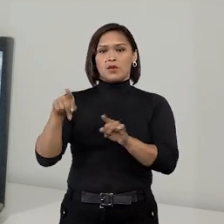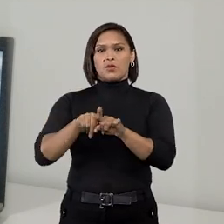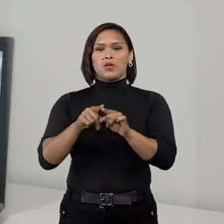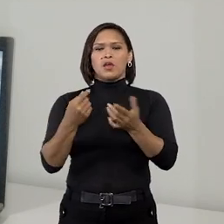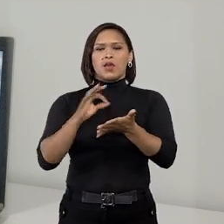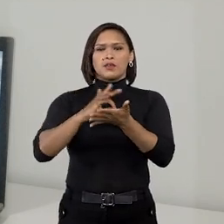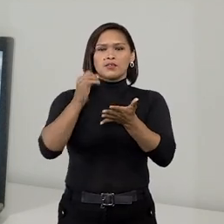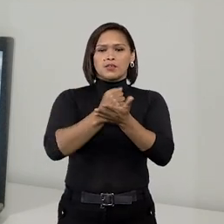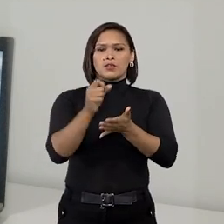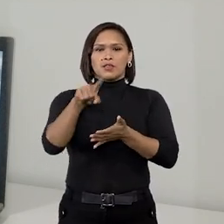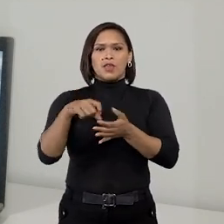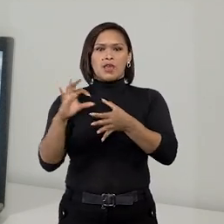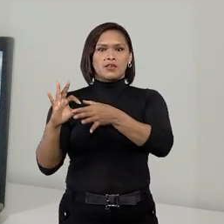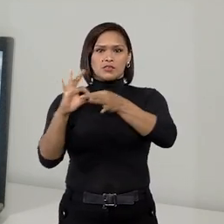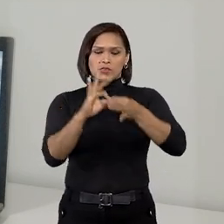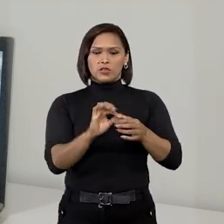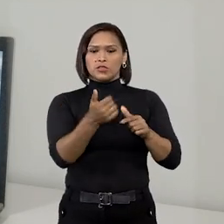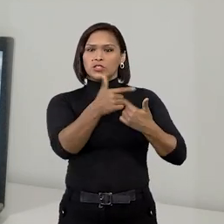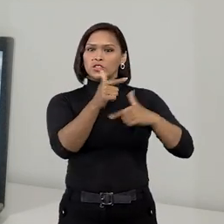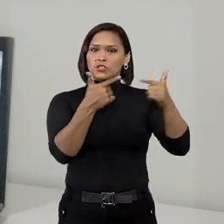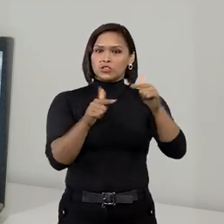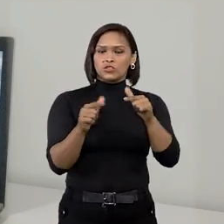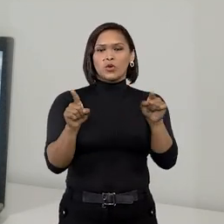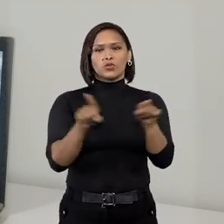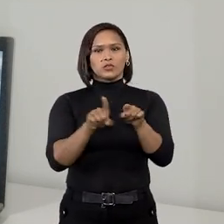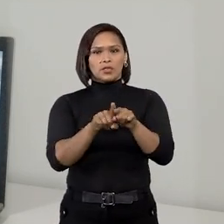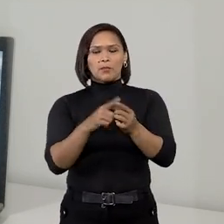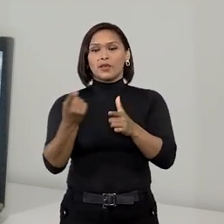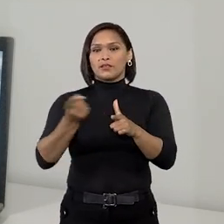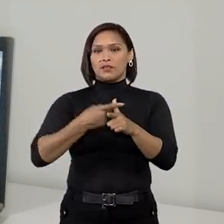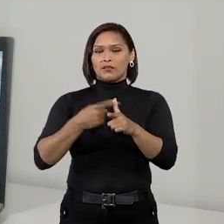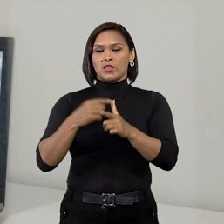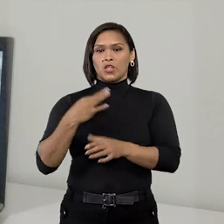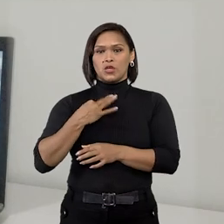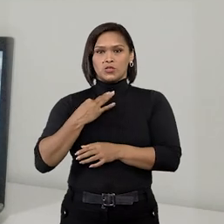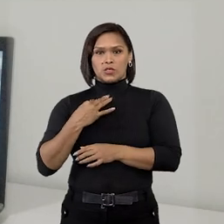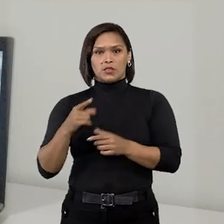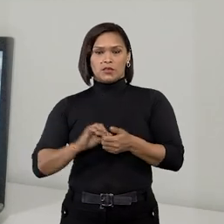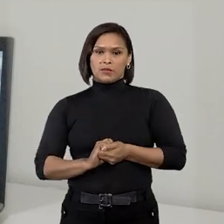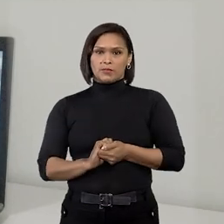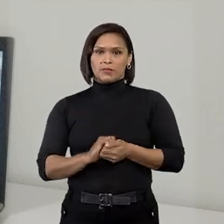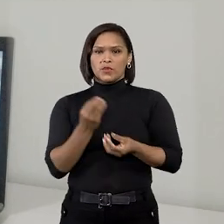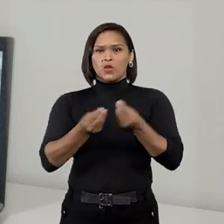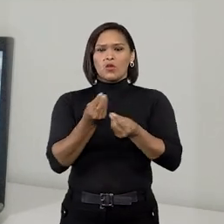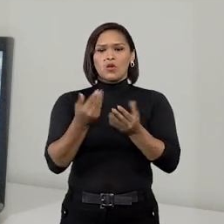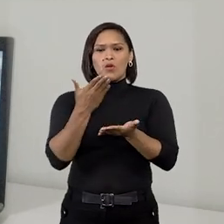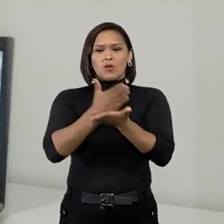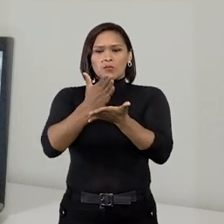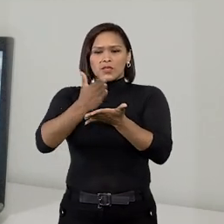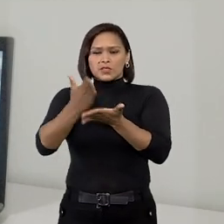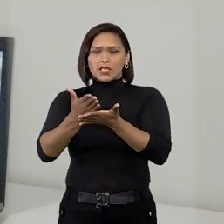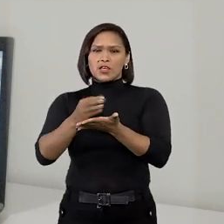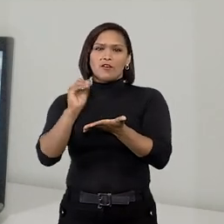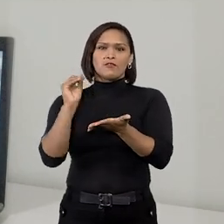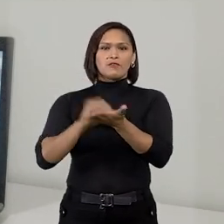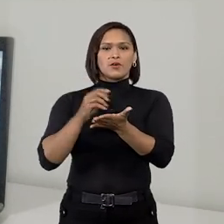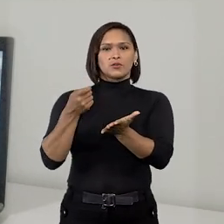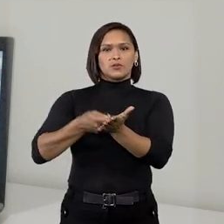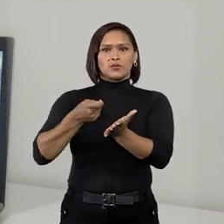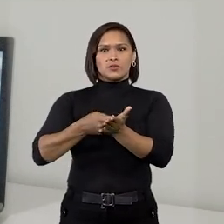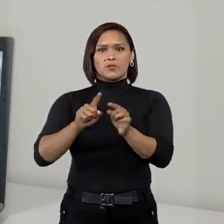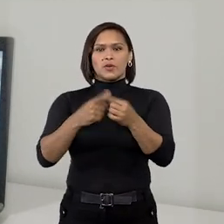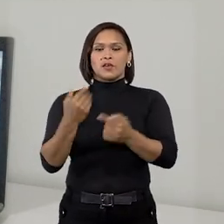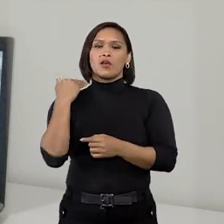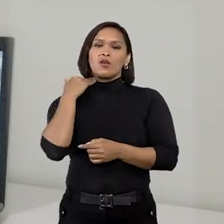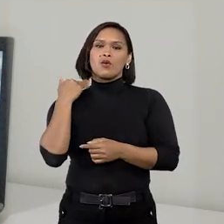contou com a assinatura da ex-sócia e de outro na condição de devedores solidários. Como as prestações deixaram de ser pagas,